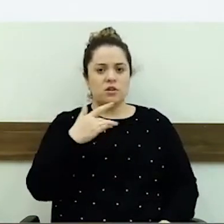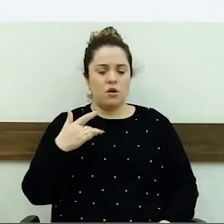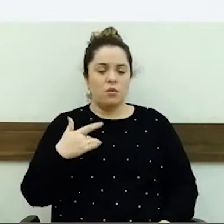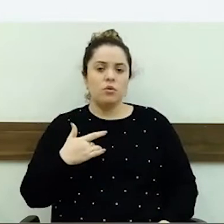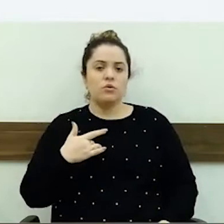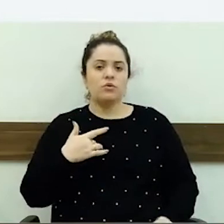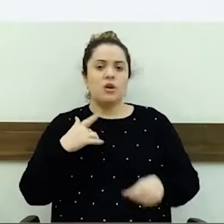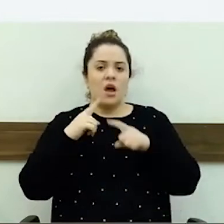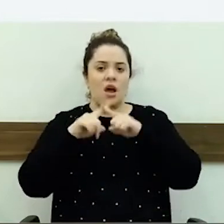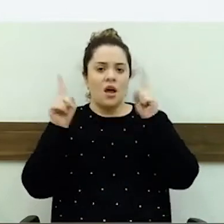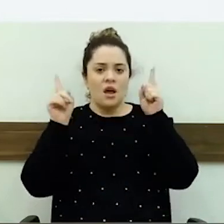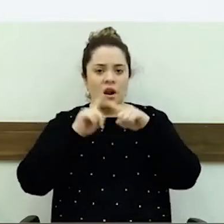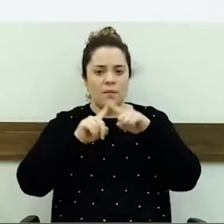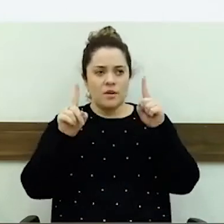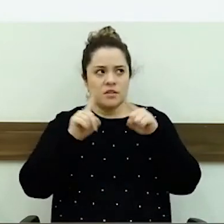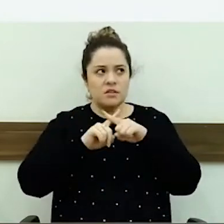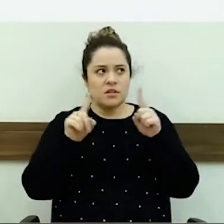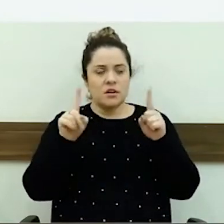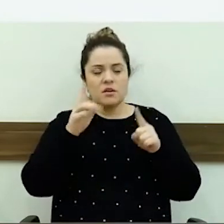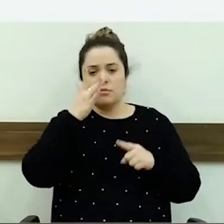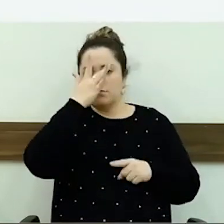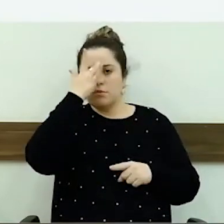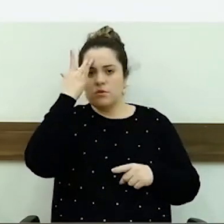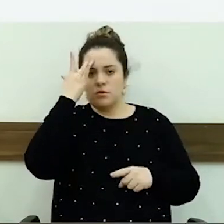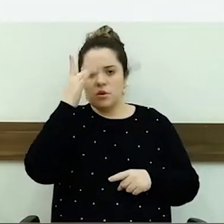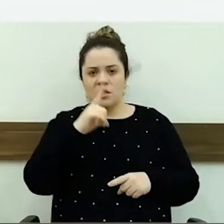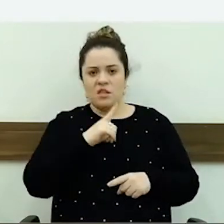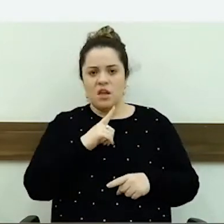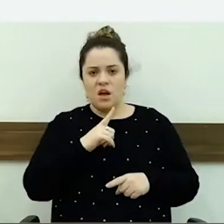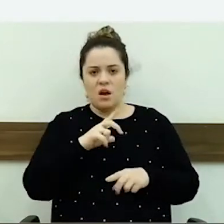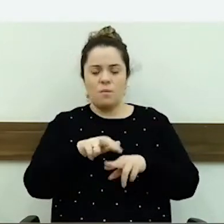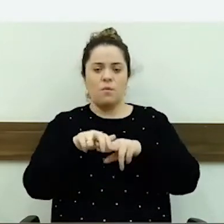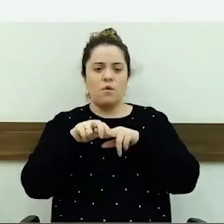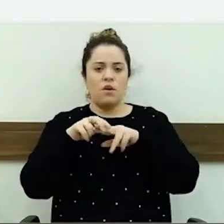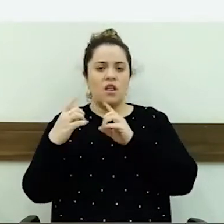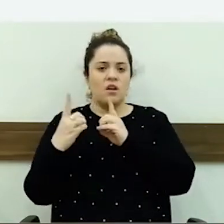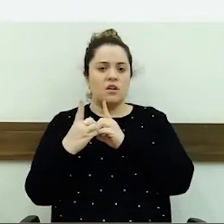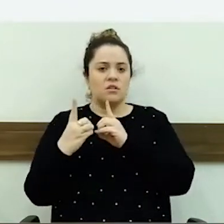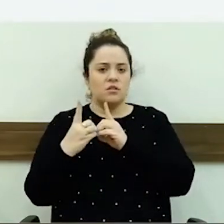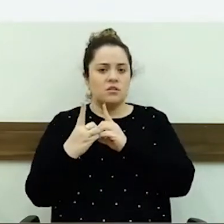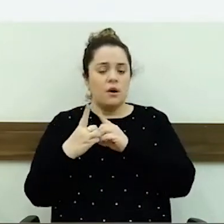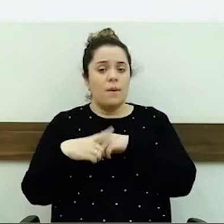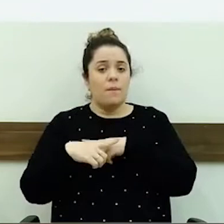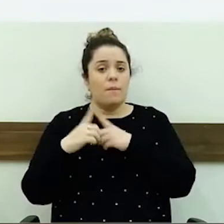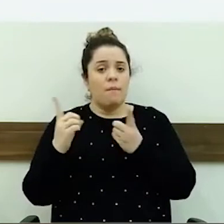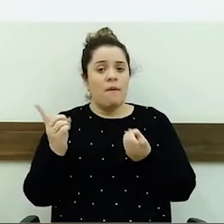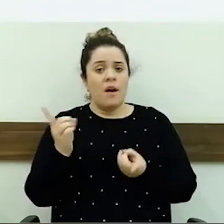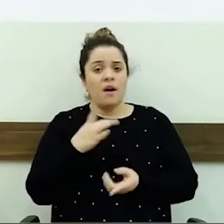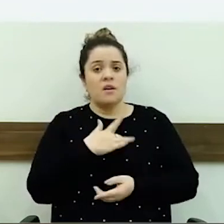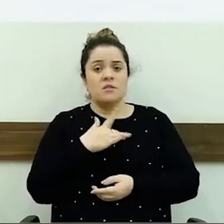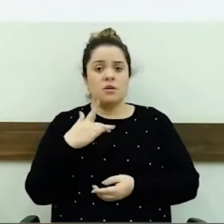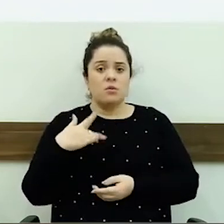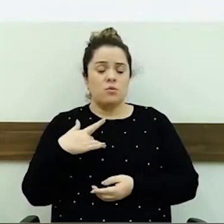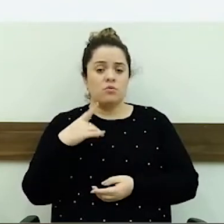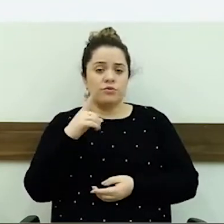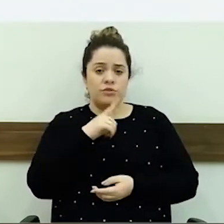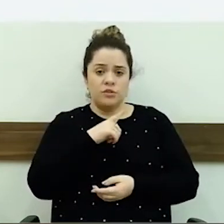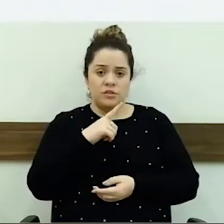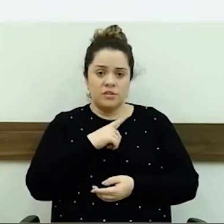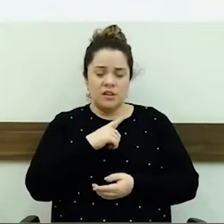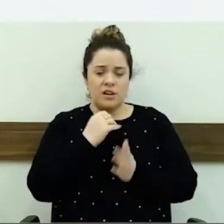reclamação que os munícipes têm com relação ao atendimento, só que a saúde tem em